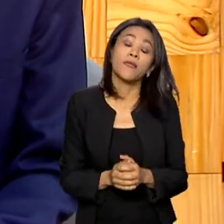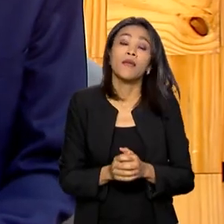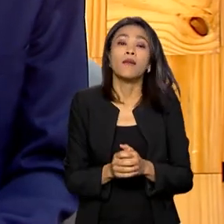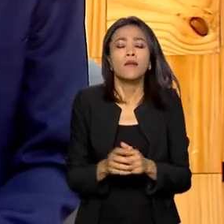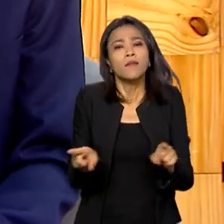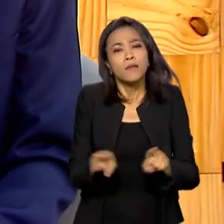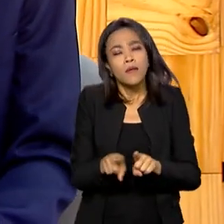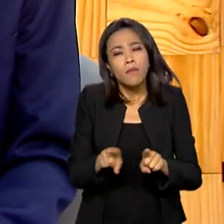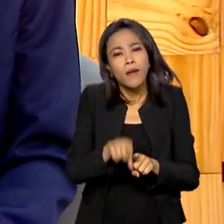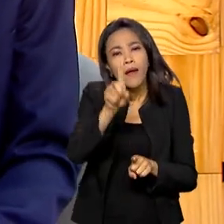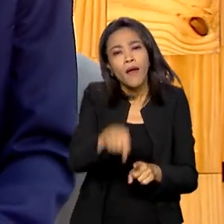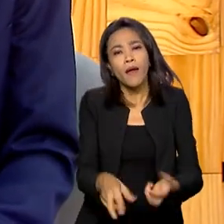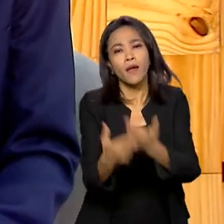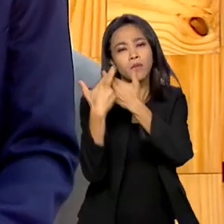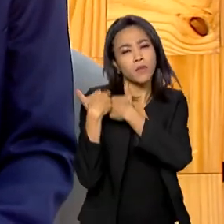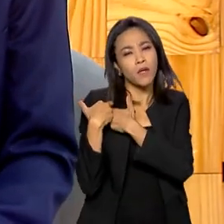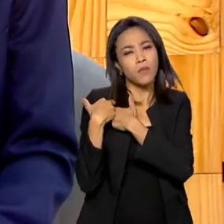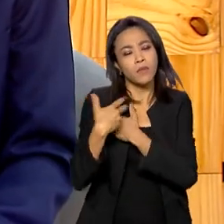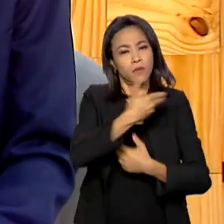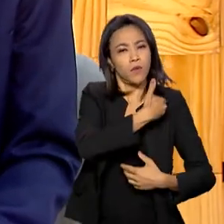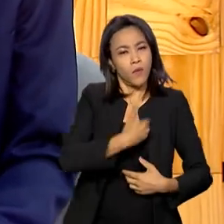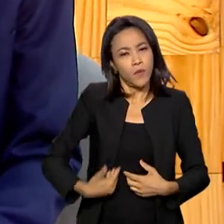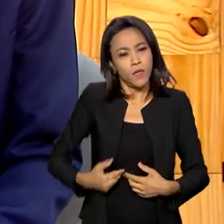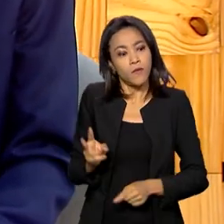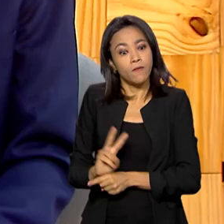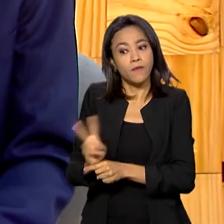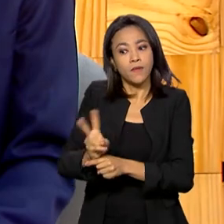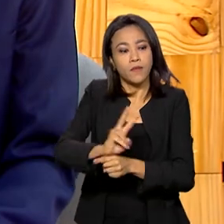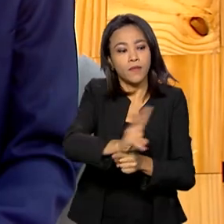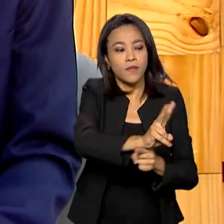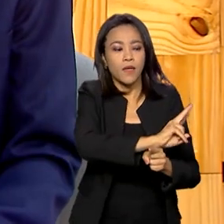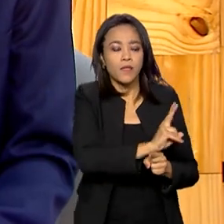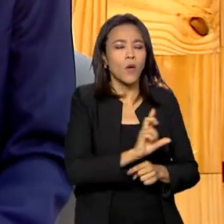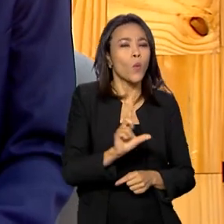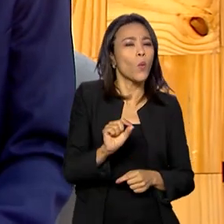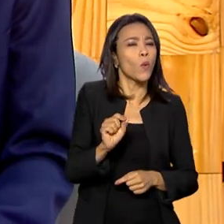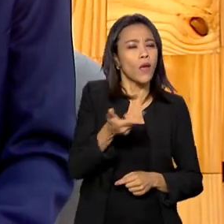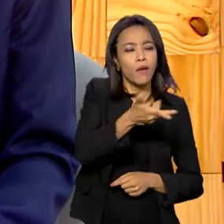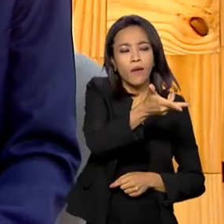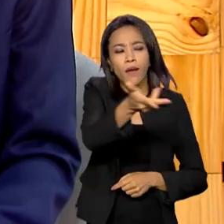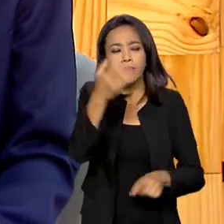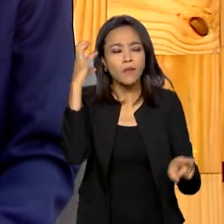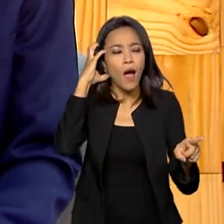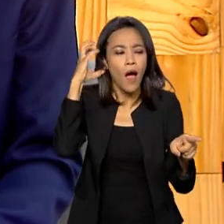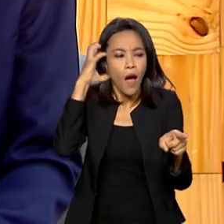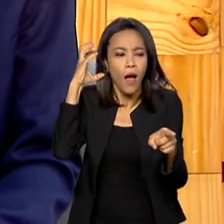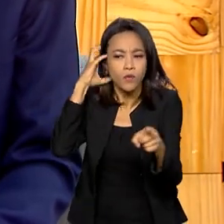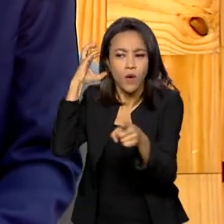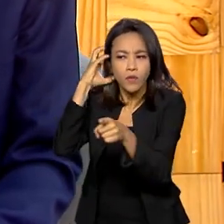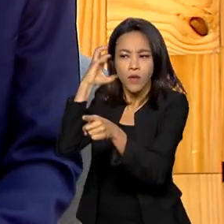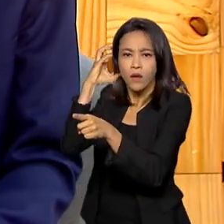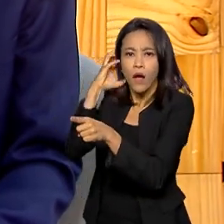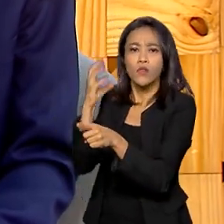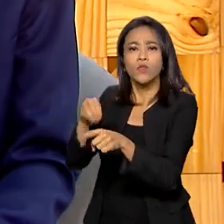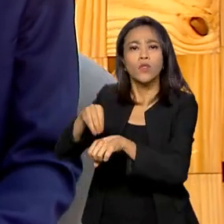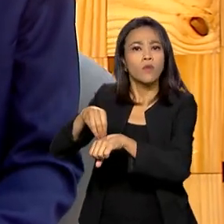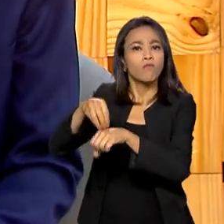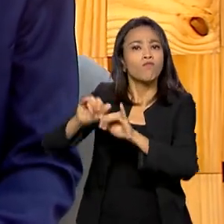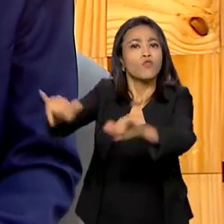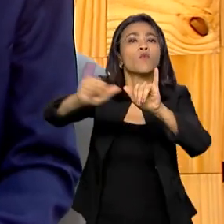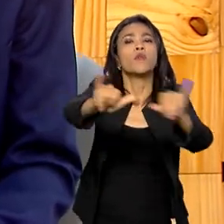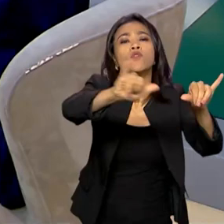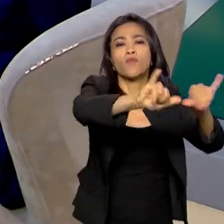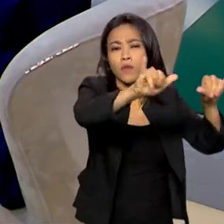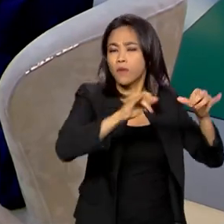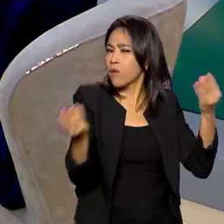atribuição do Estado fiscalizar o que as emissoras de rádio ou de TV transmitem. Como é que se faz